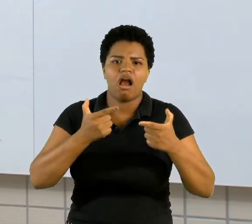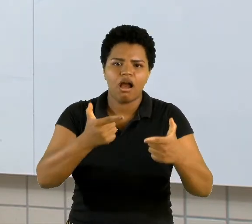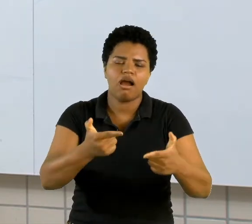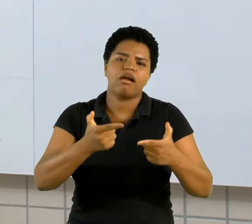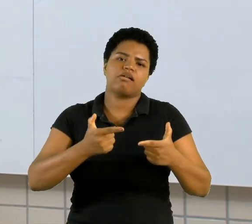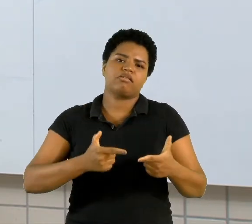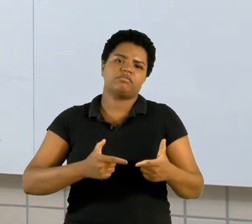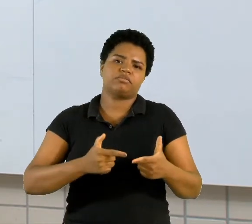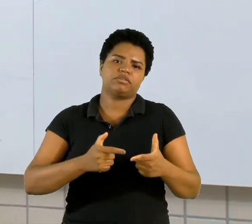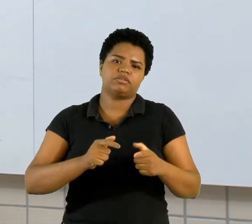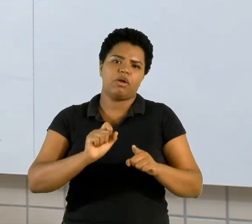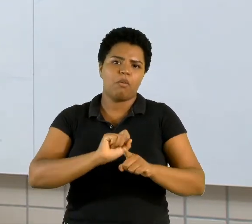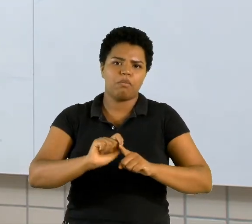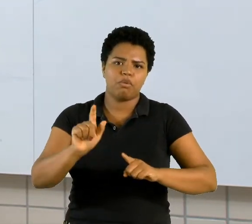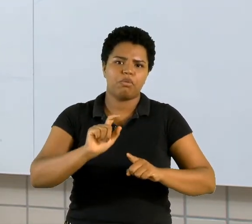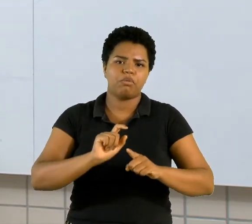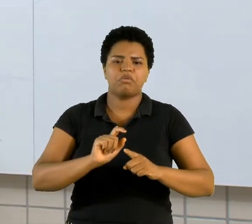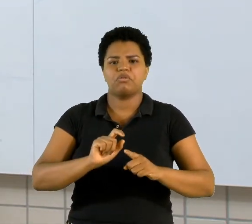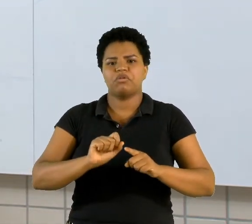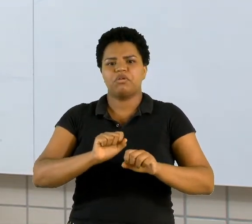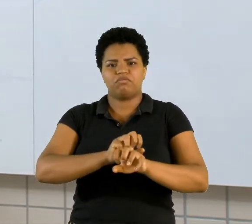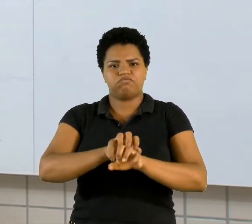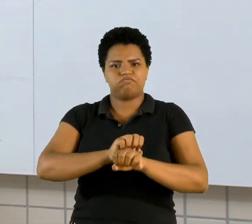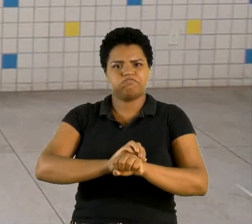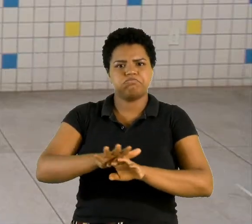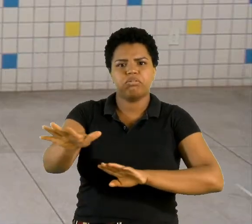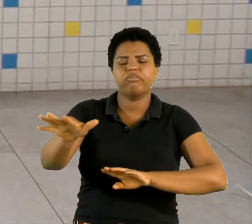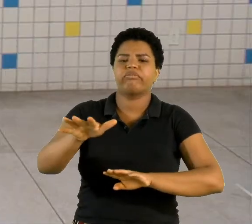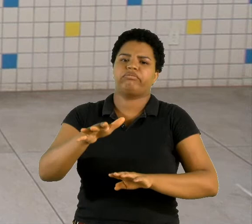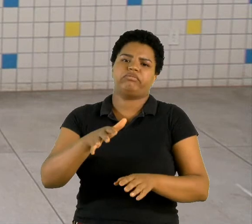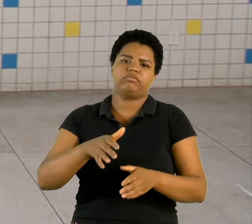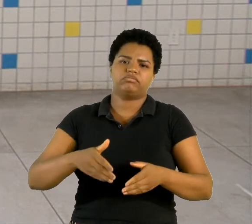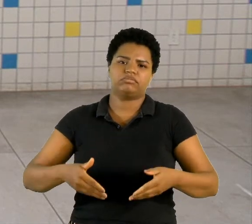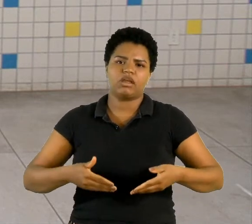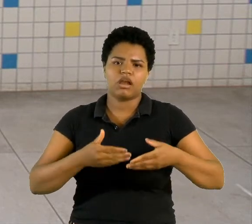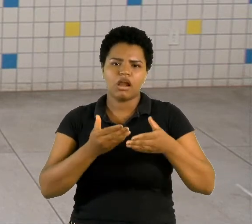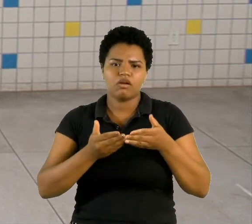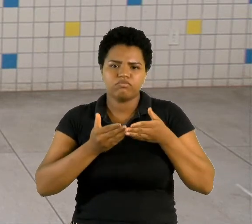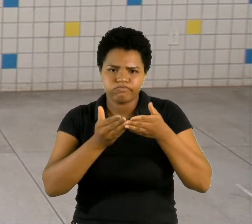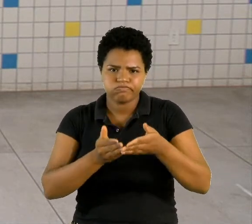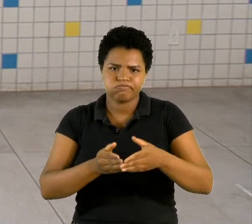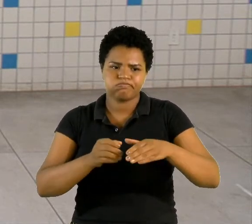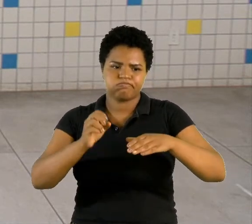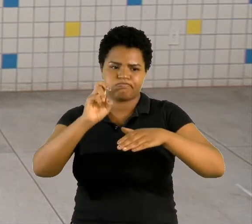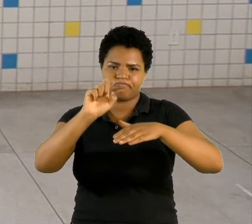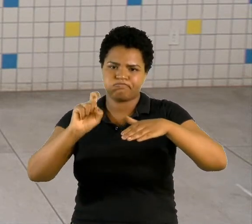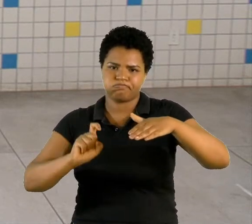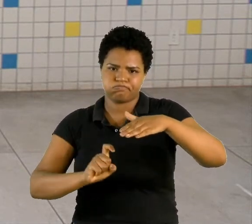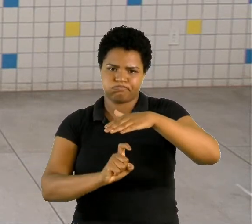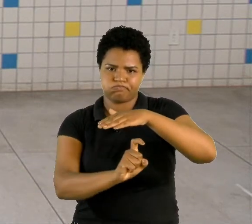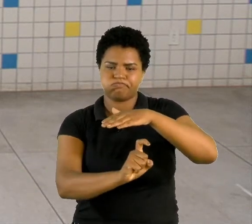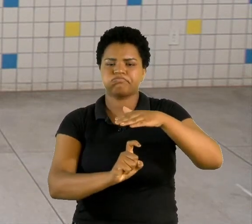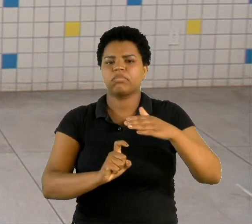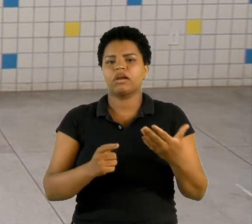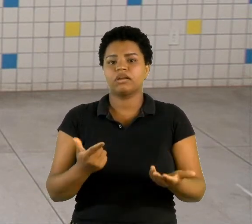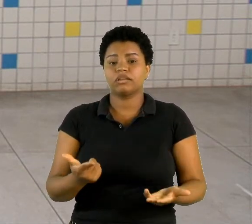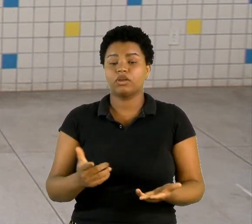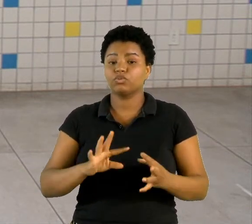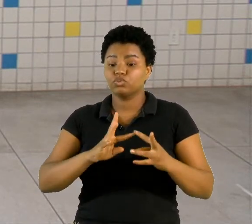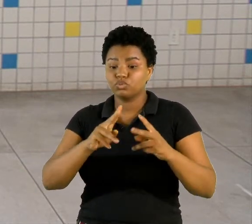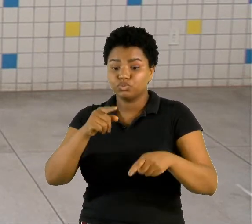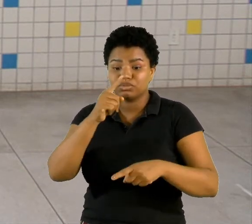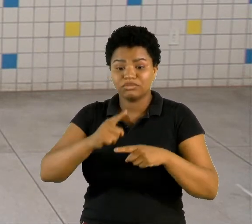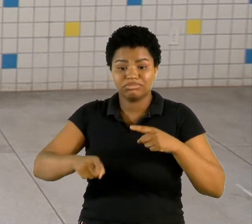proibido fabricar submarinos, tanques de guerra. Gente, todas essas limitações que a Alemanha recebeu foram